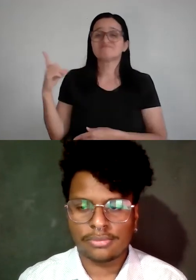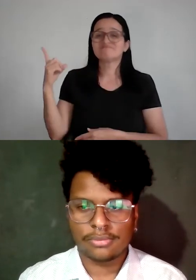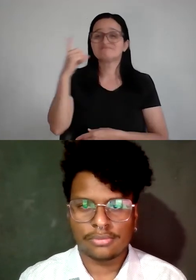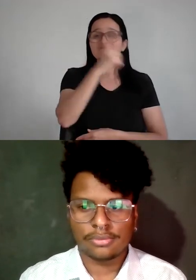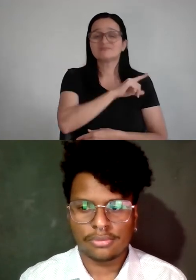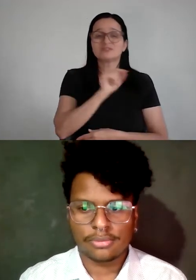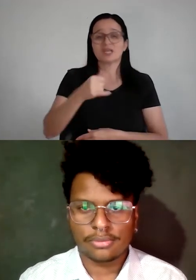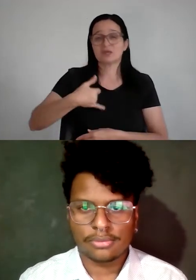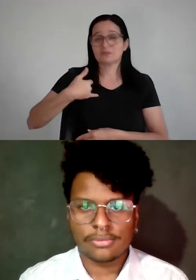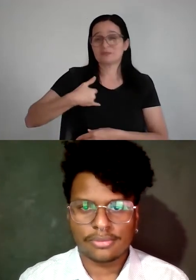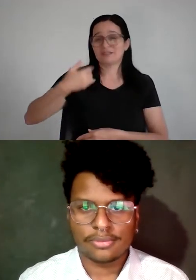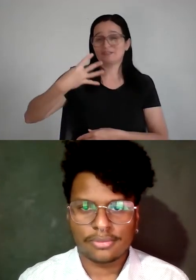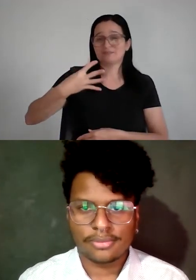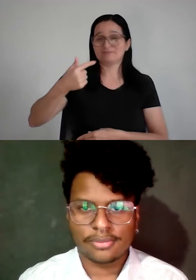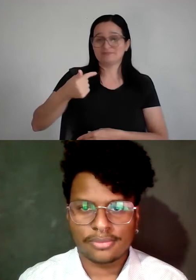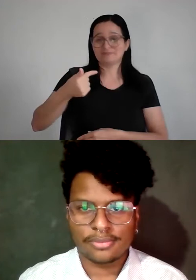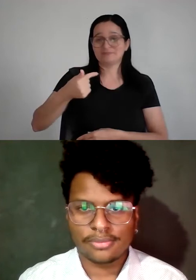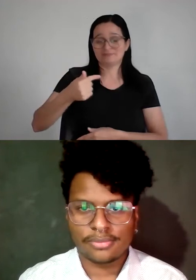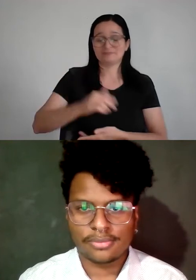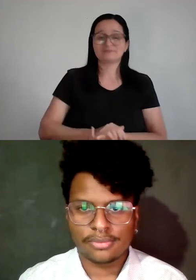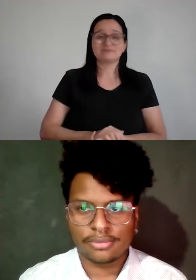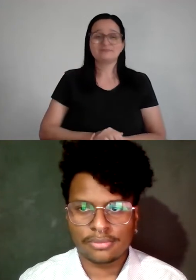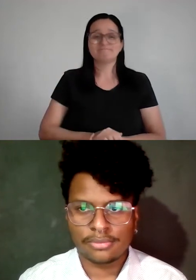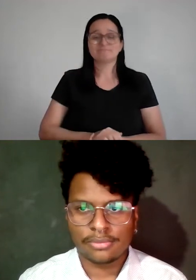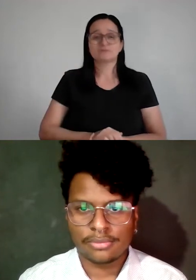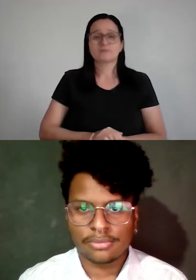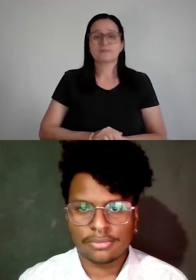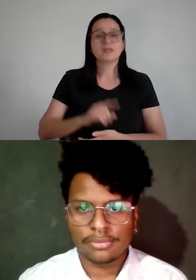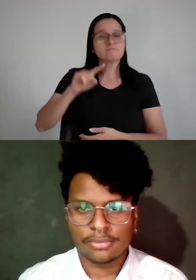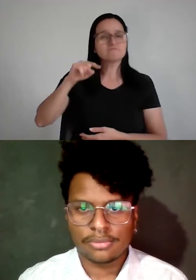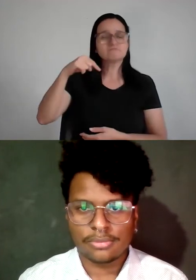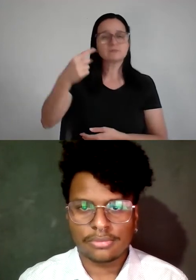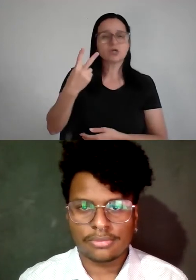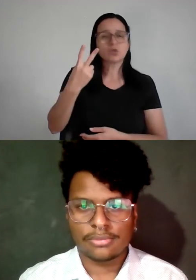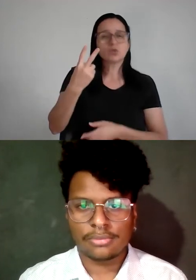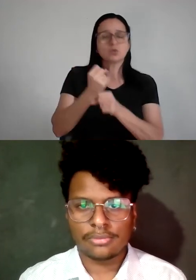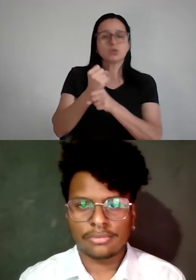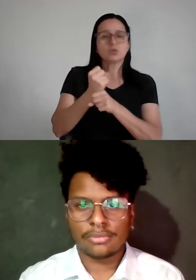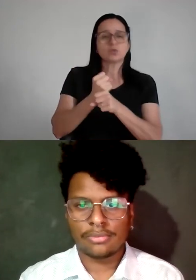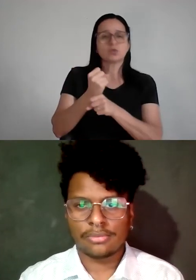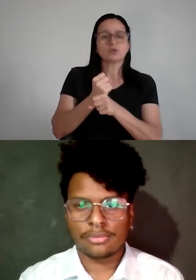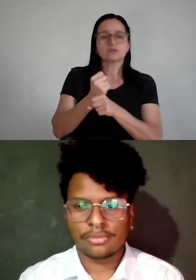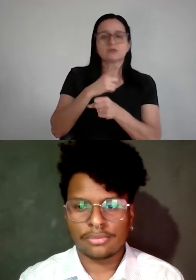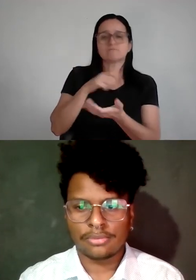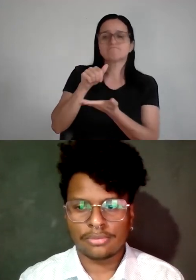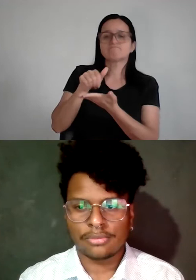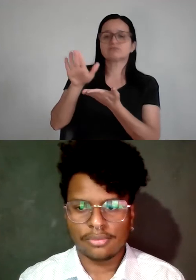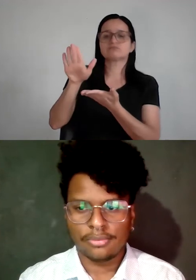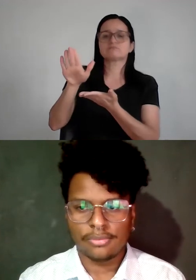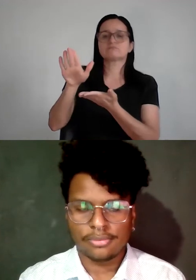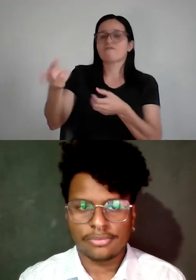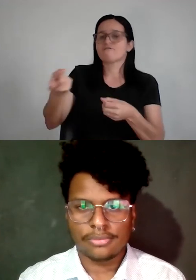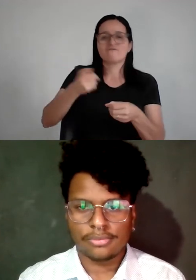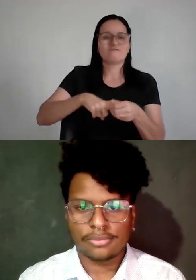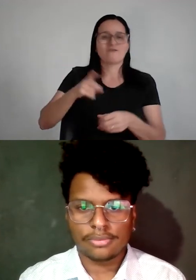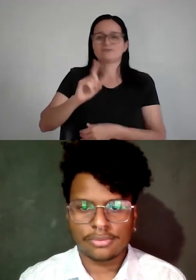tenho 47 anos, Então, teoricamente, o seguinte, daqui a dois anos eu seria demitido e eu não consigo voltar mais. As pessoas